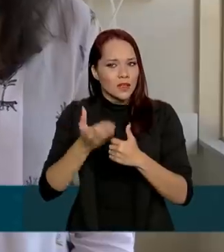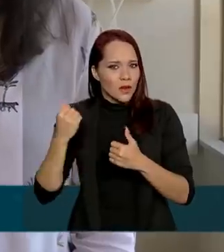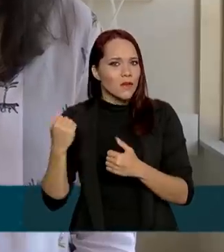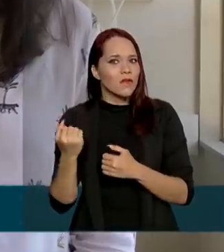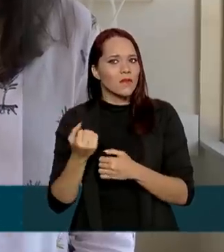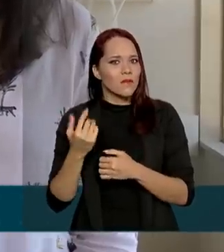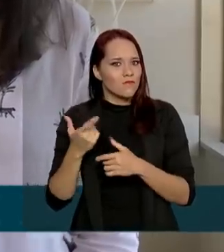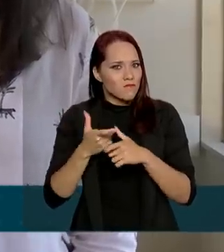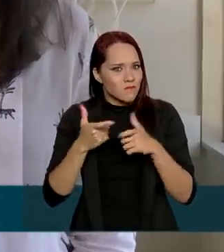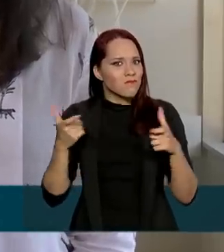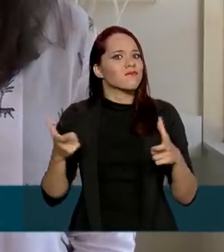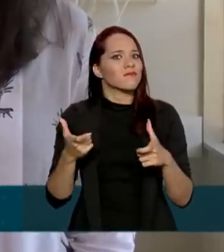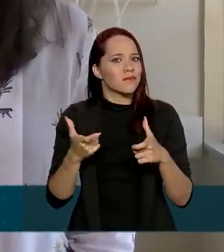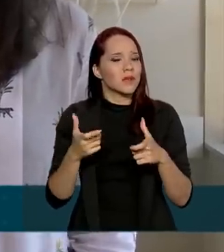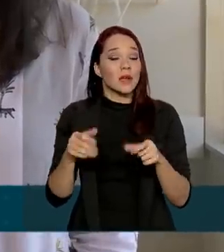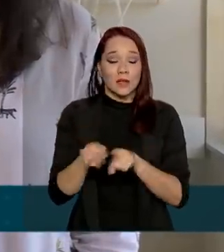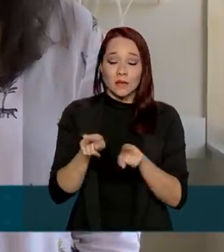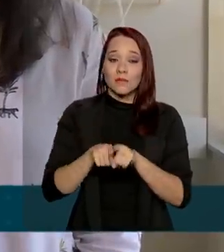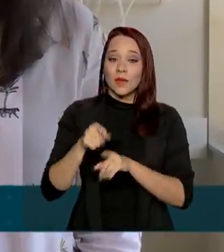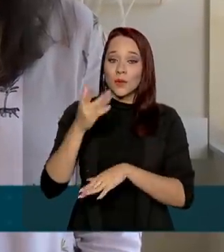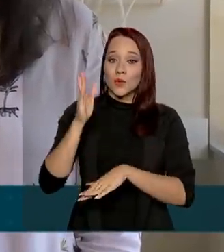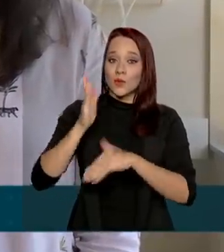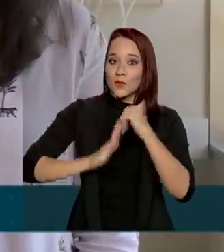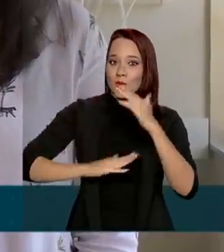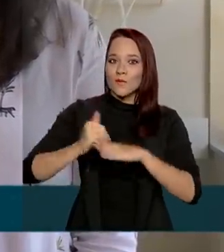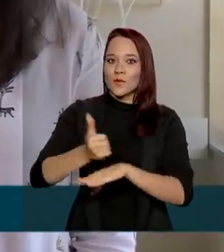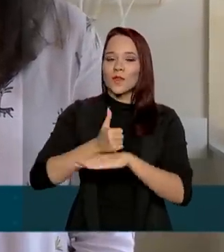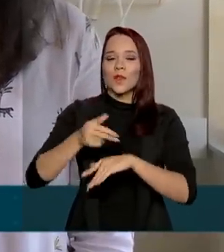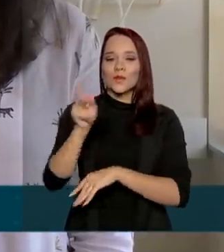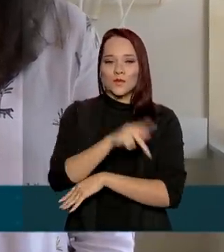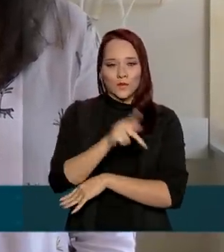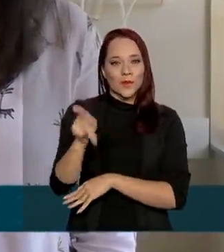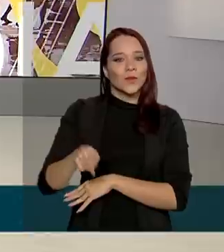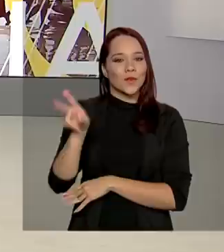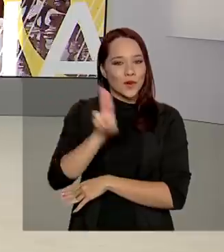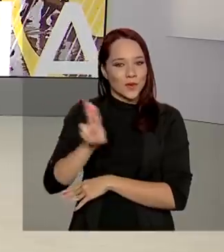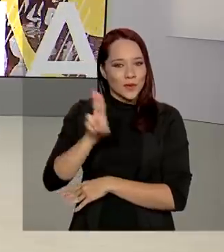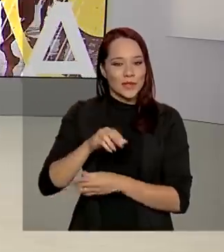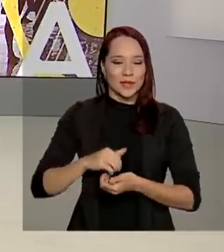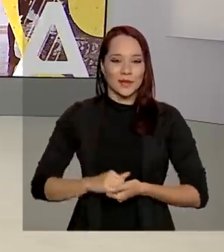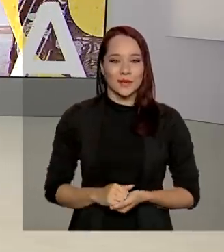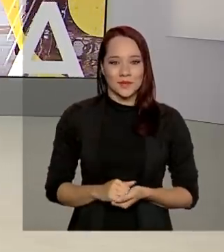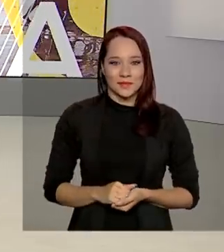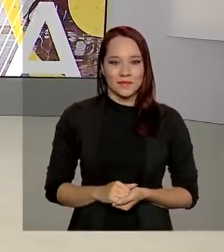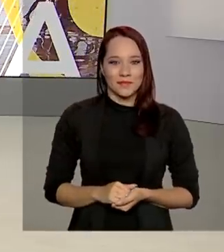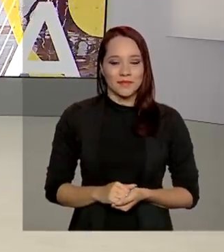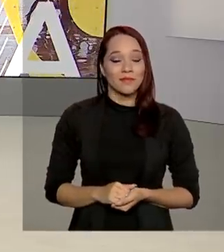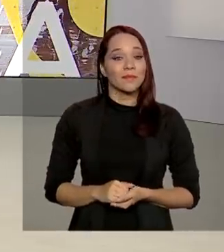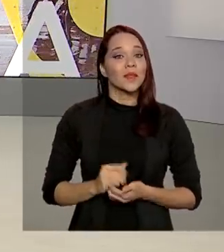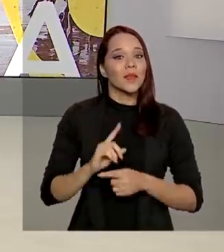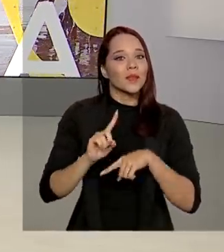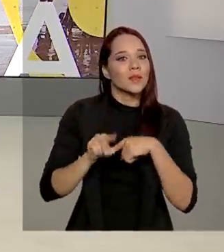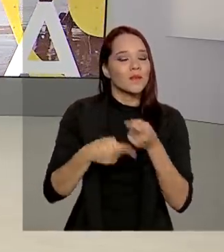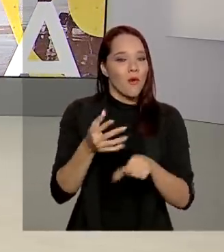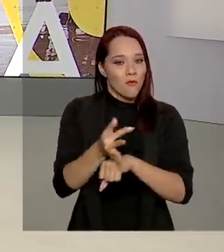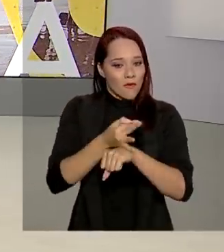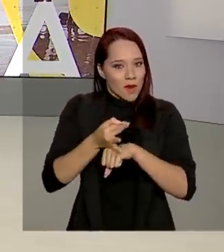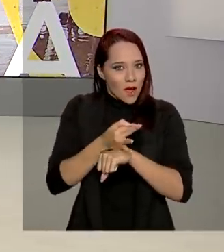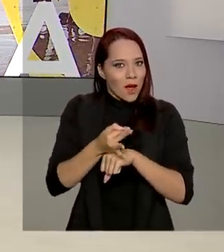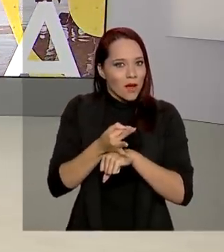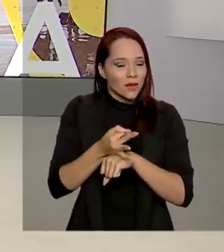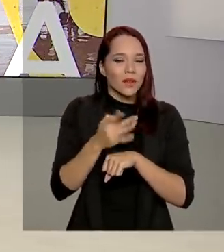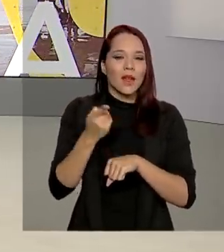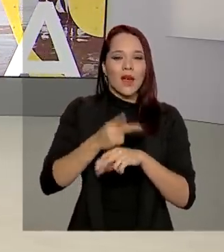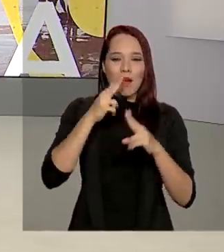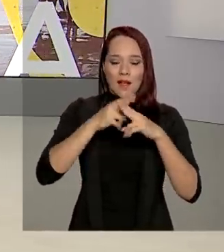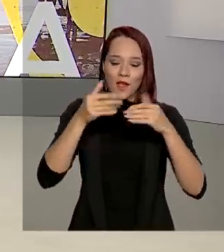e também com os profissionais e professores da universidade. E após o feriado, a Caixa